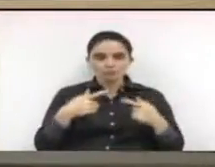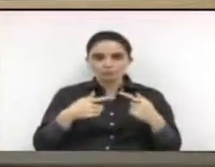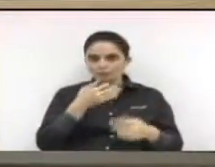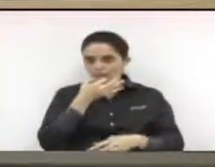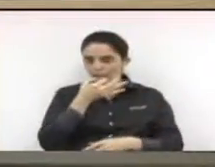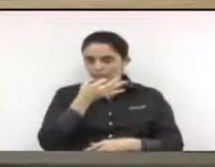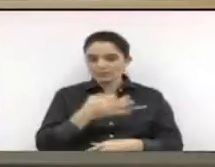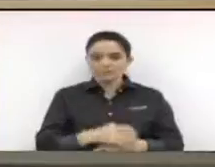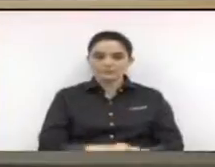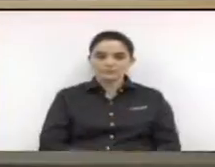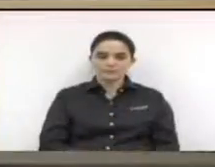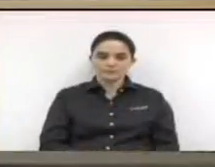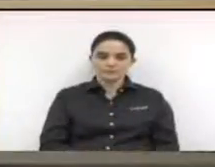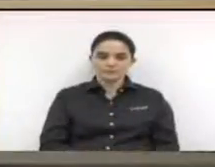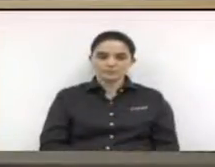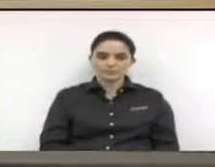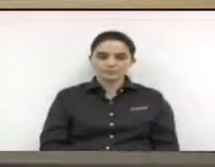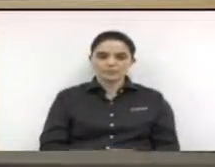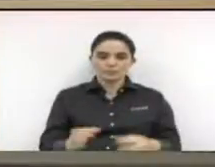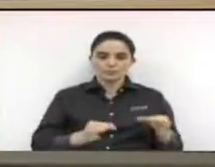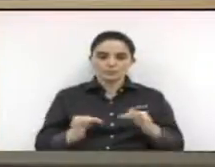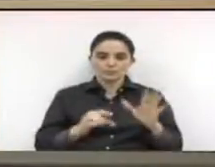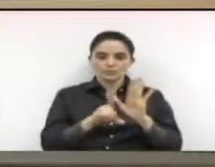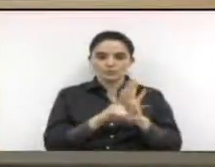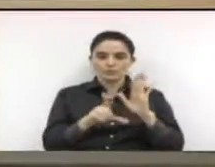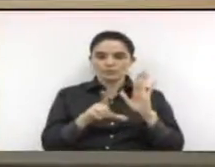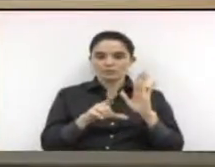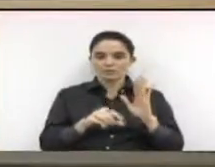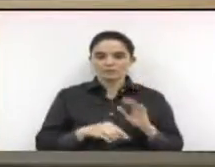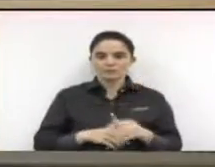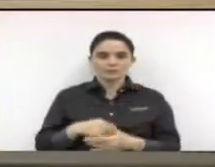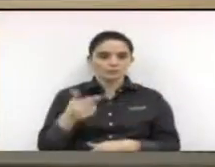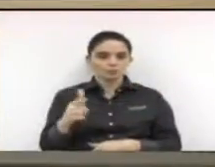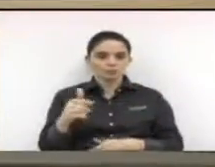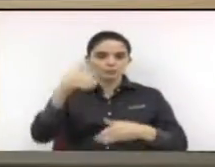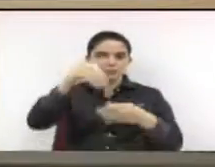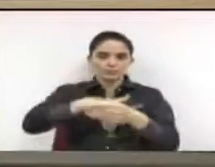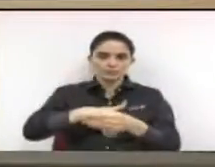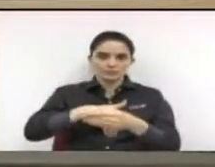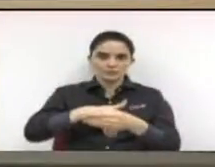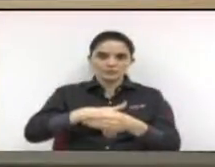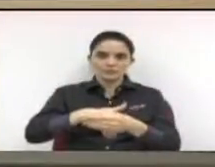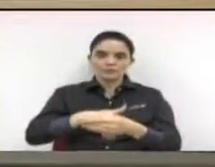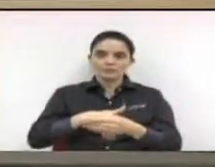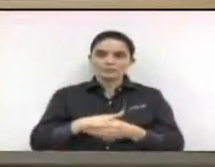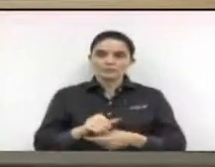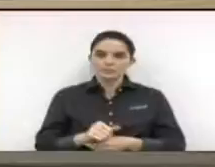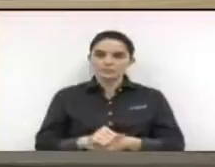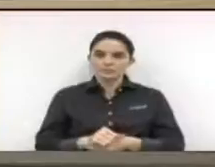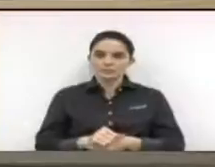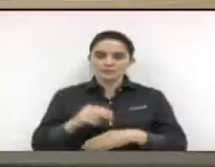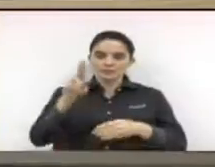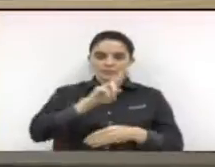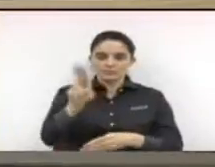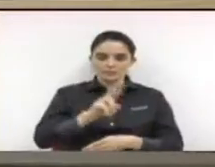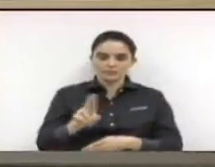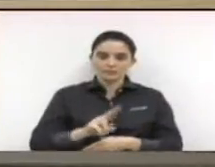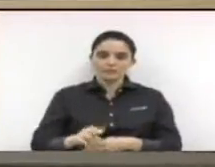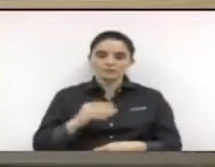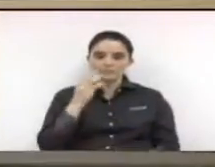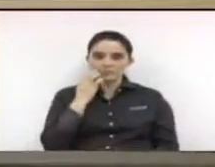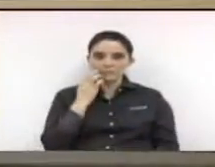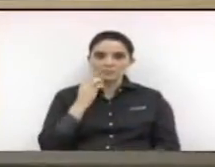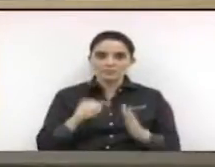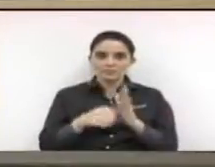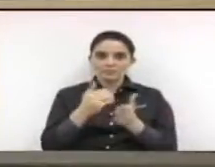discussão o projeto de decreto legislativo algum vereador deseja não havendo vai a votação e o voto é nominal ao